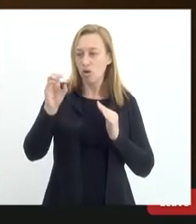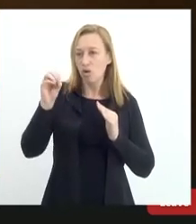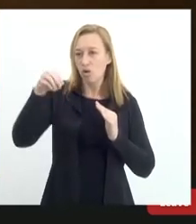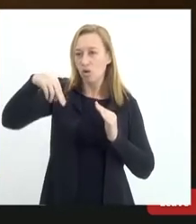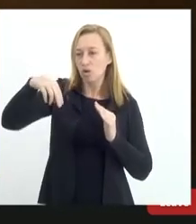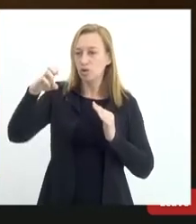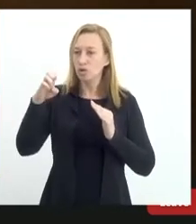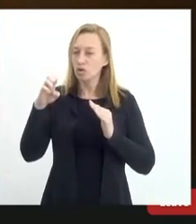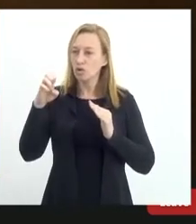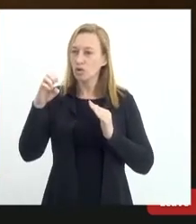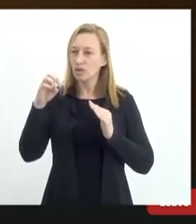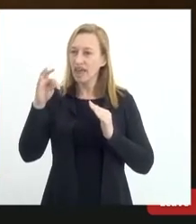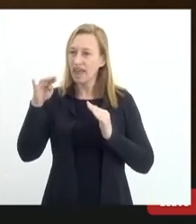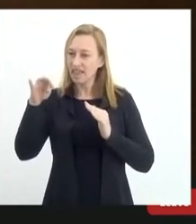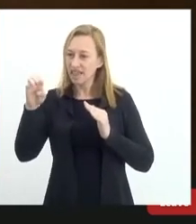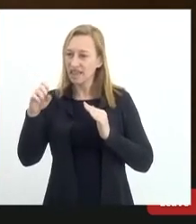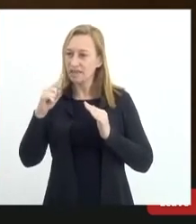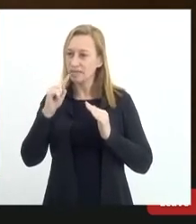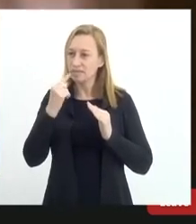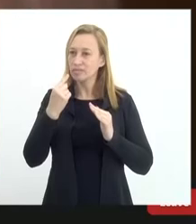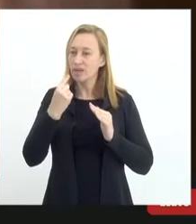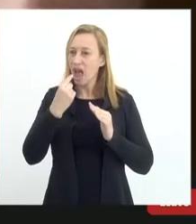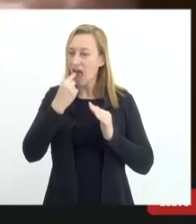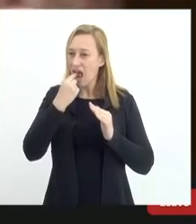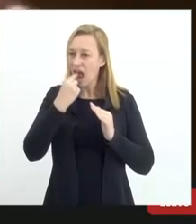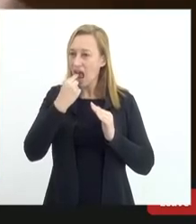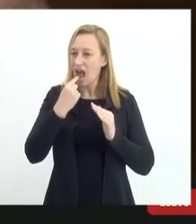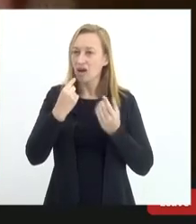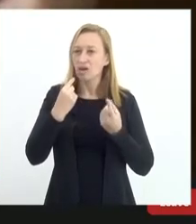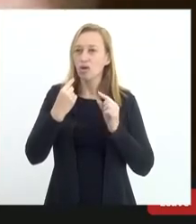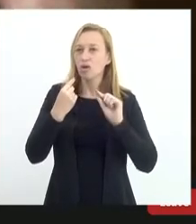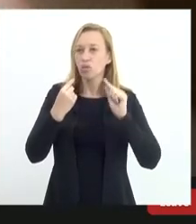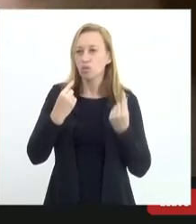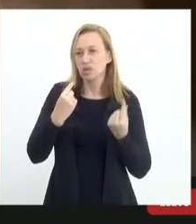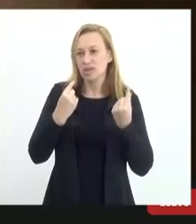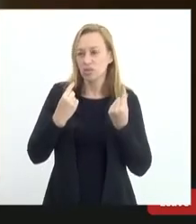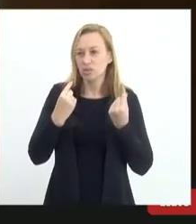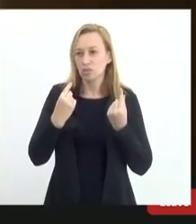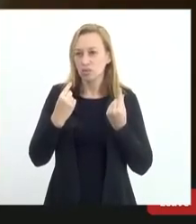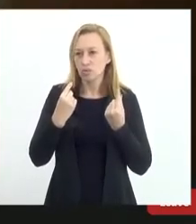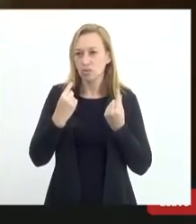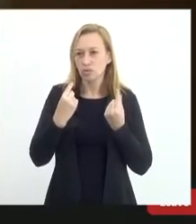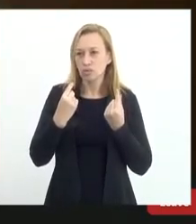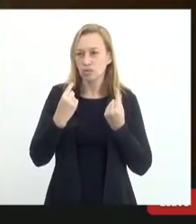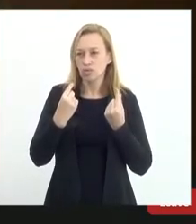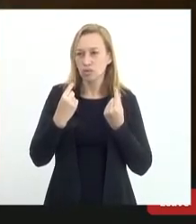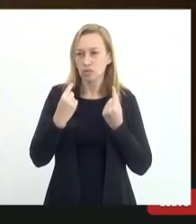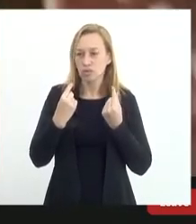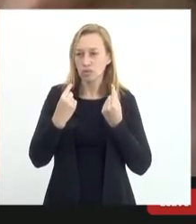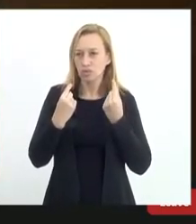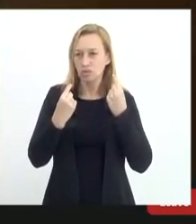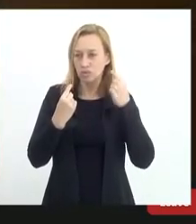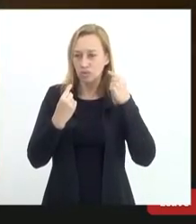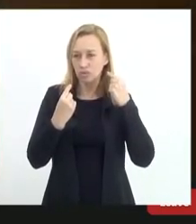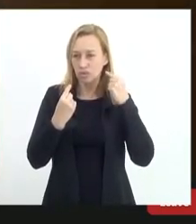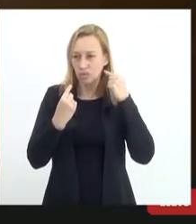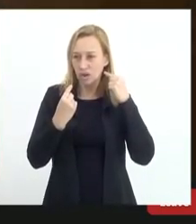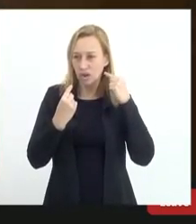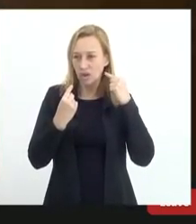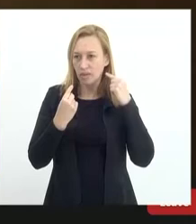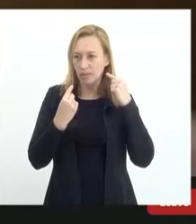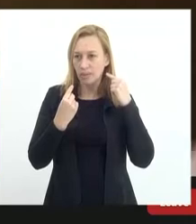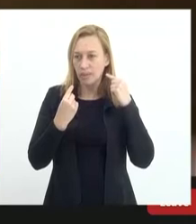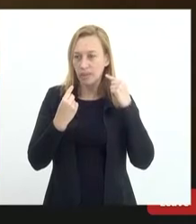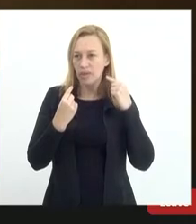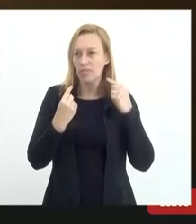dentro da boca, retira a saliva, o segundo cotonete por outro lado, coloca nessa